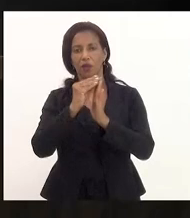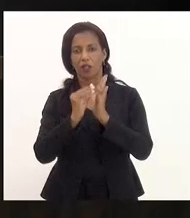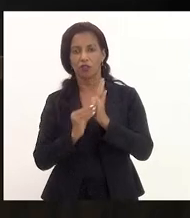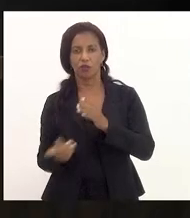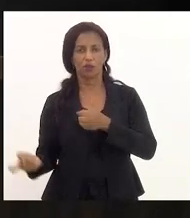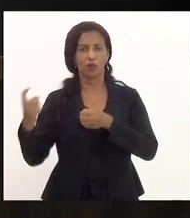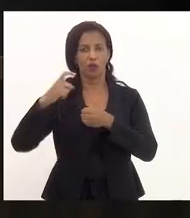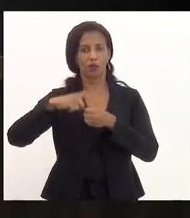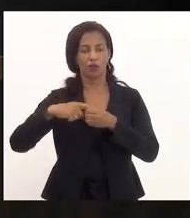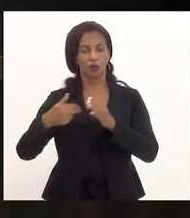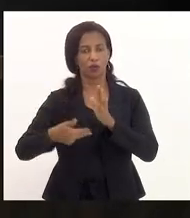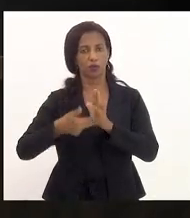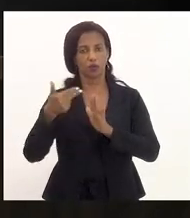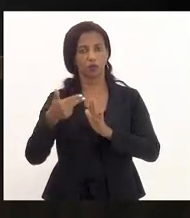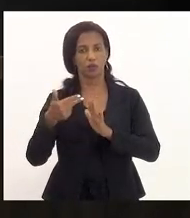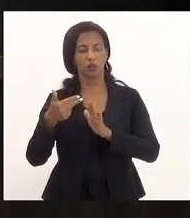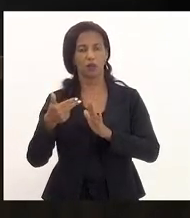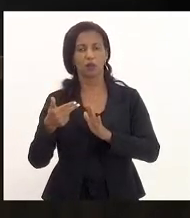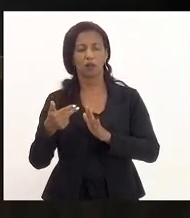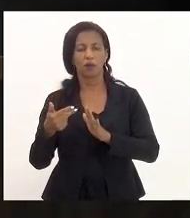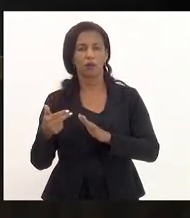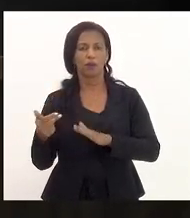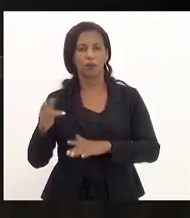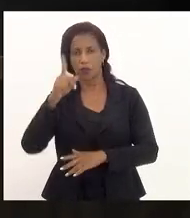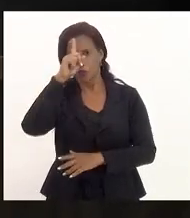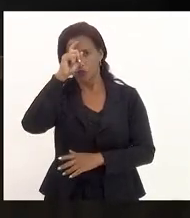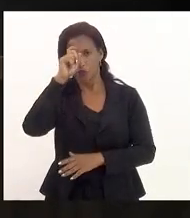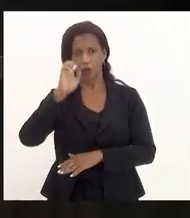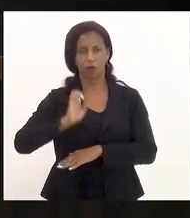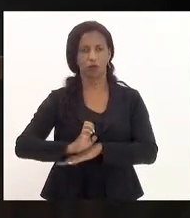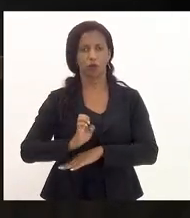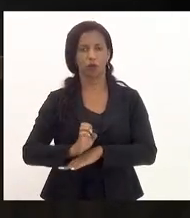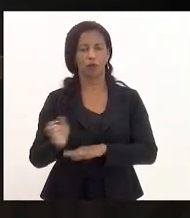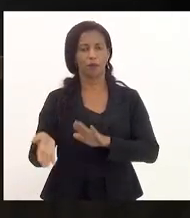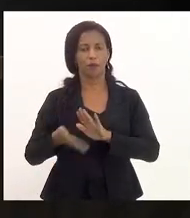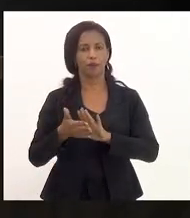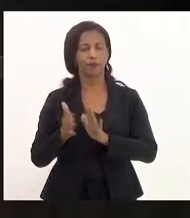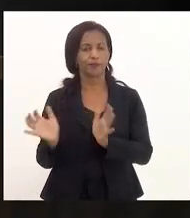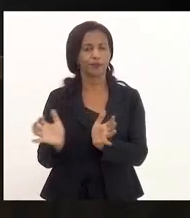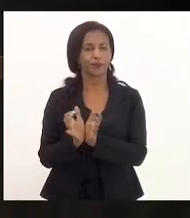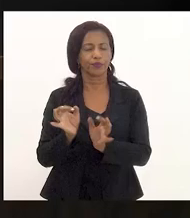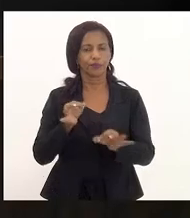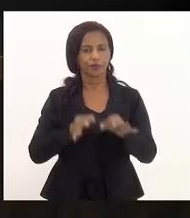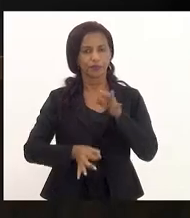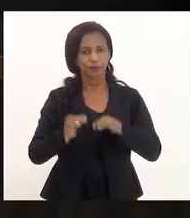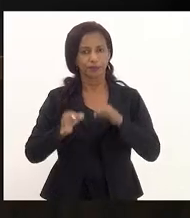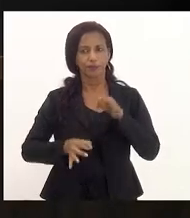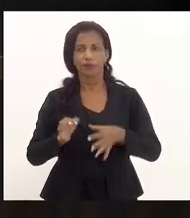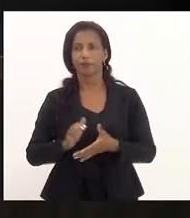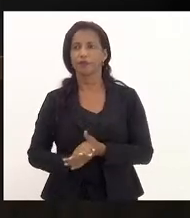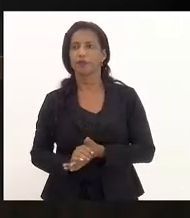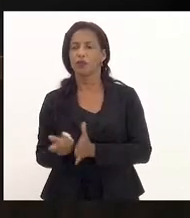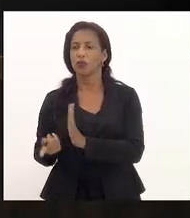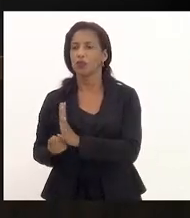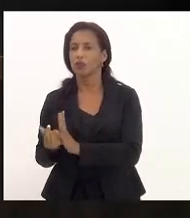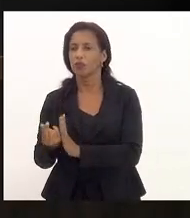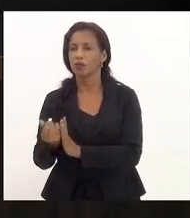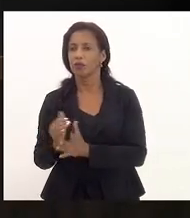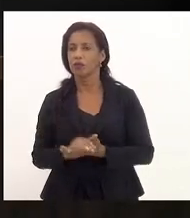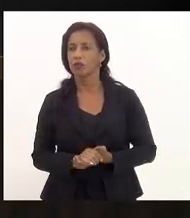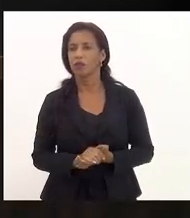retorno pós-cirúrgico pela rede hospitalar estadual. Perem de pareceres das Comissões de Constituição, Justiça, de Saúde e de Orçamento.